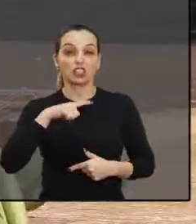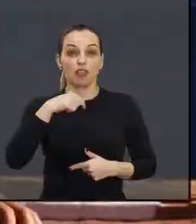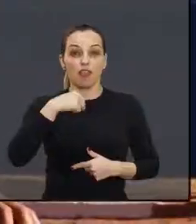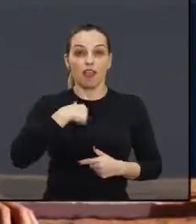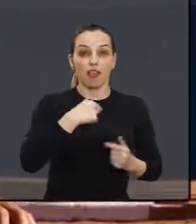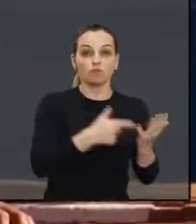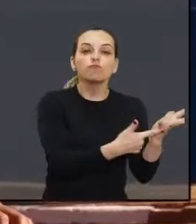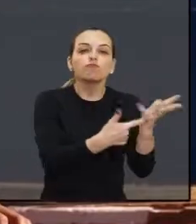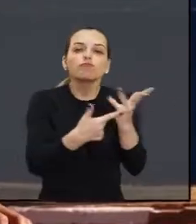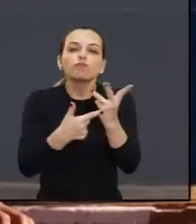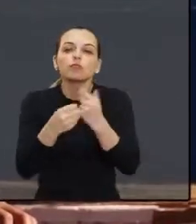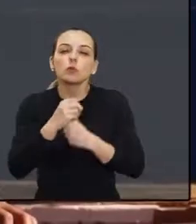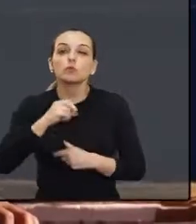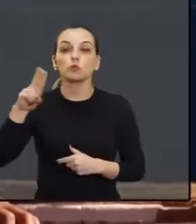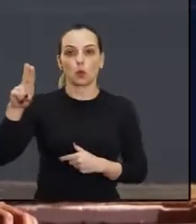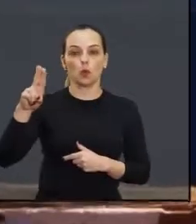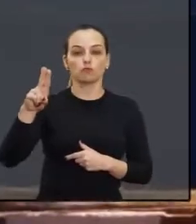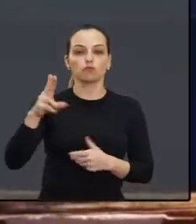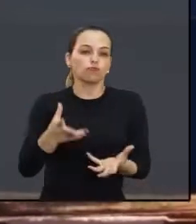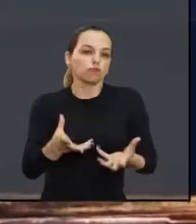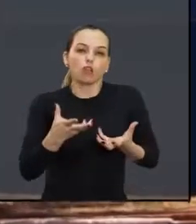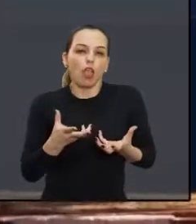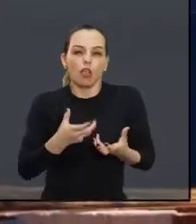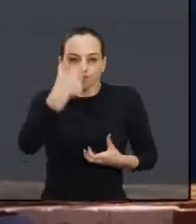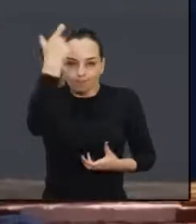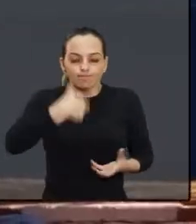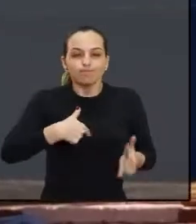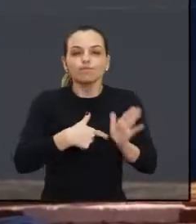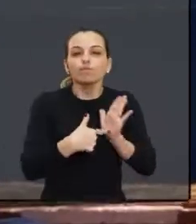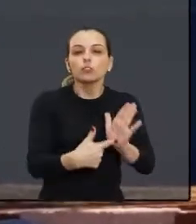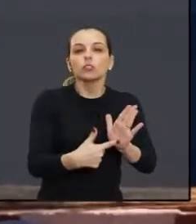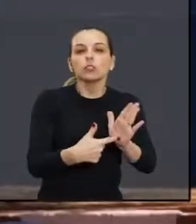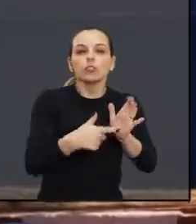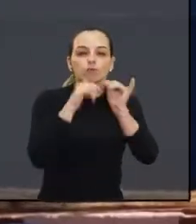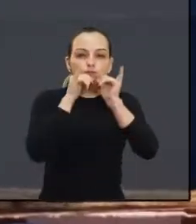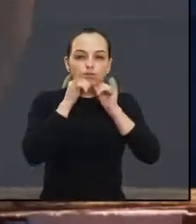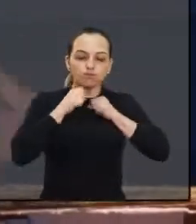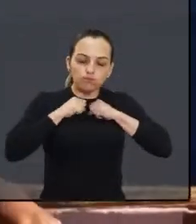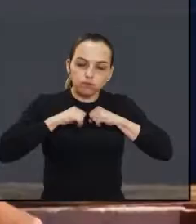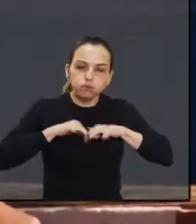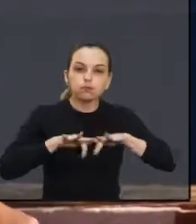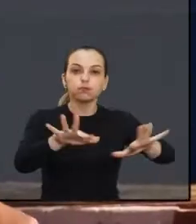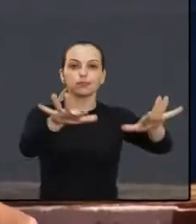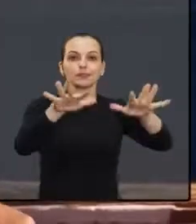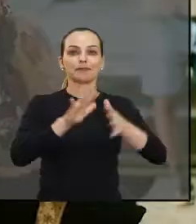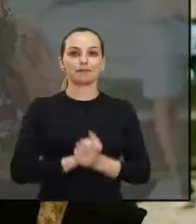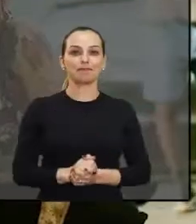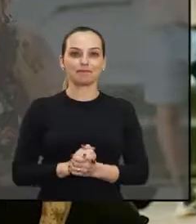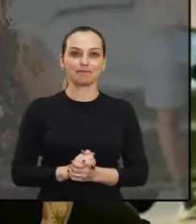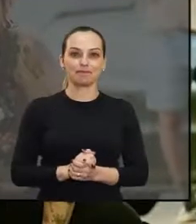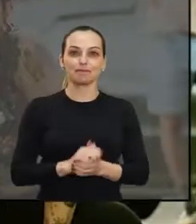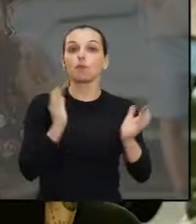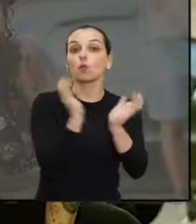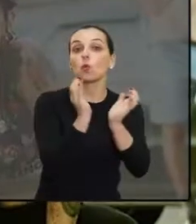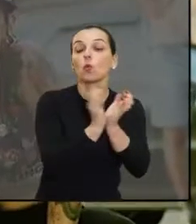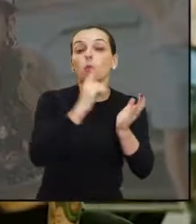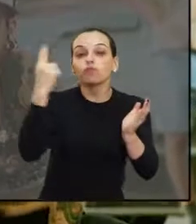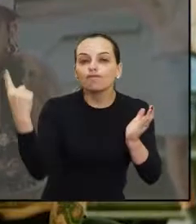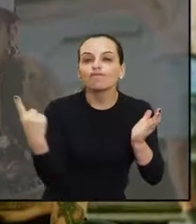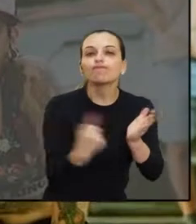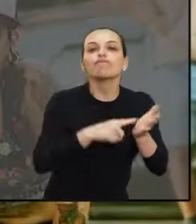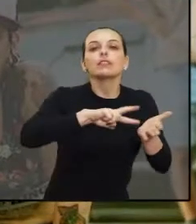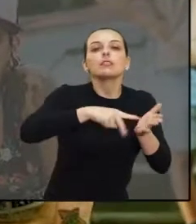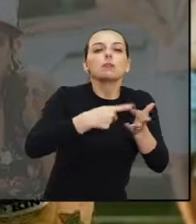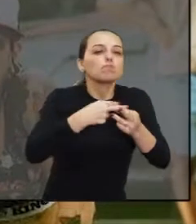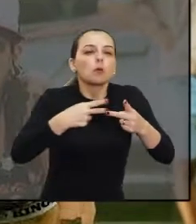artista, sabe? Tipo, a gente é. Sabe? É tanto que transborda. Você tá ali, junto com